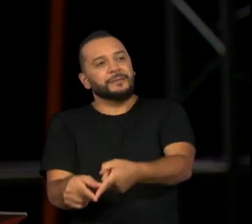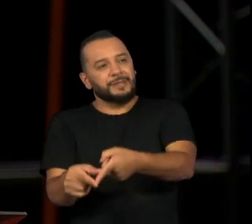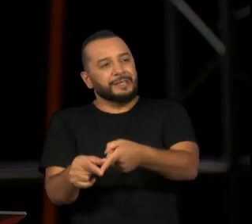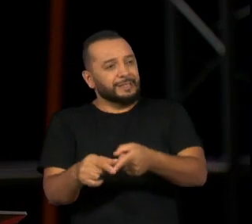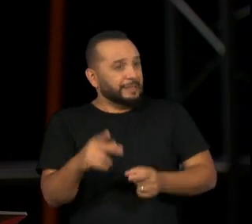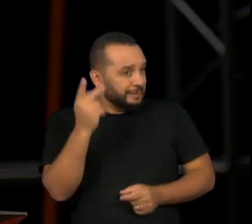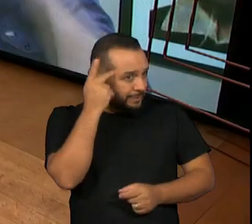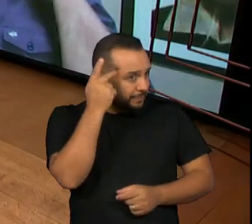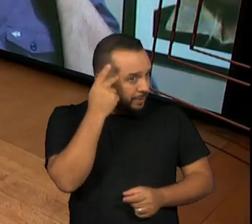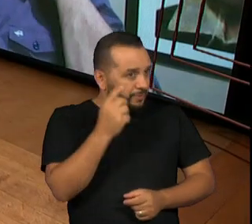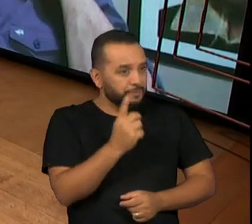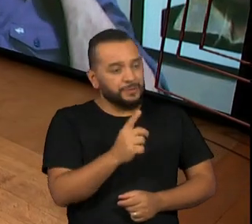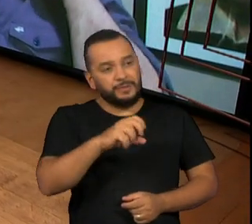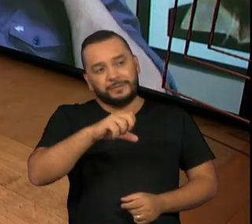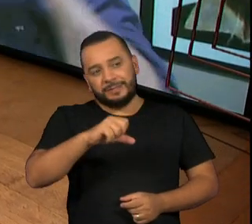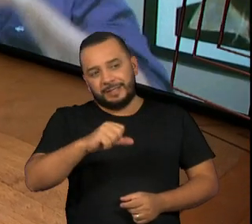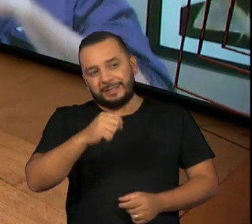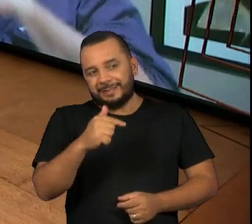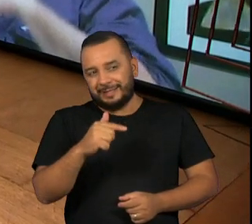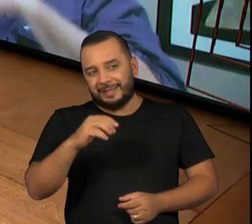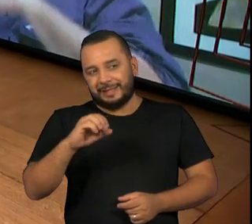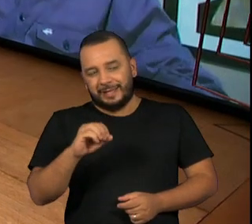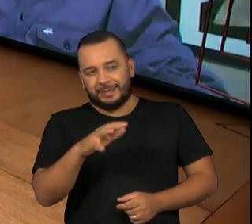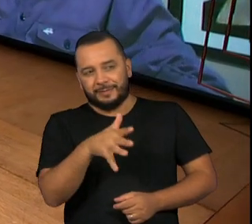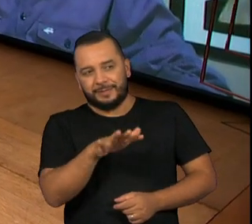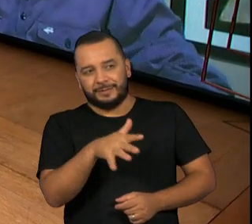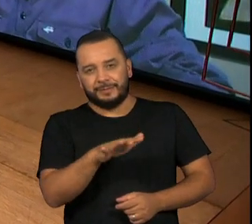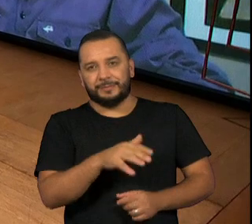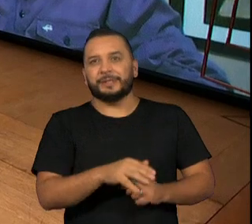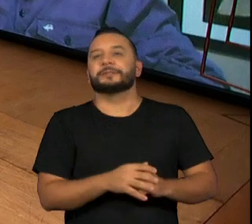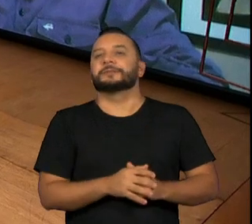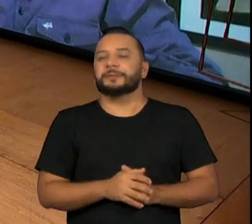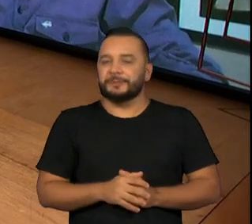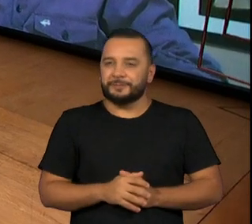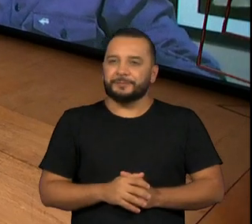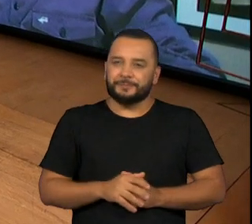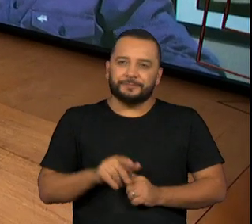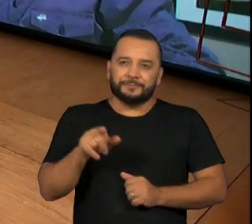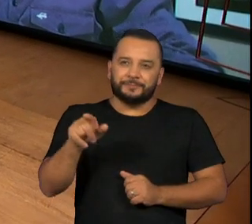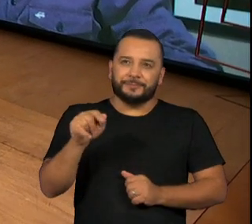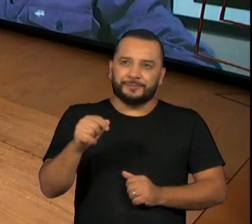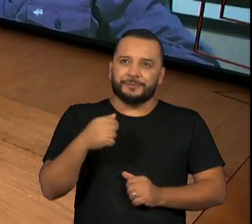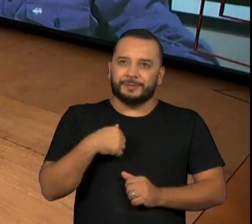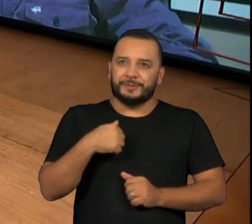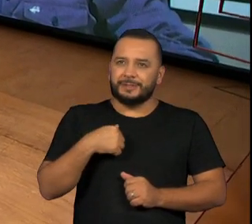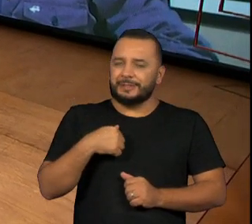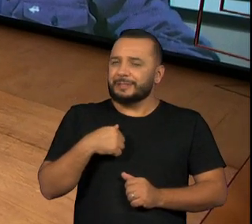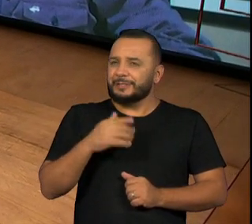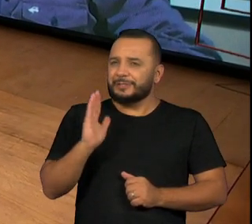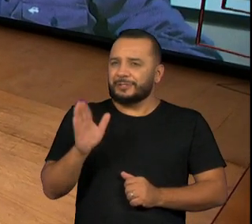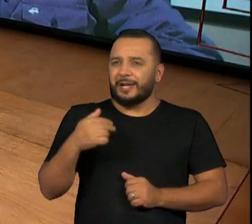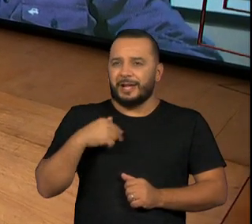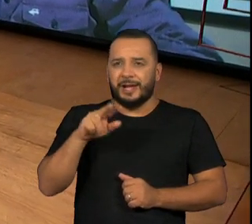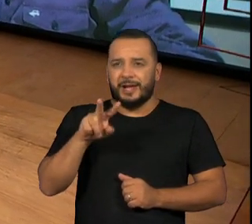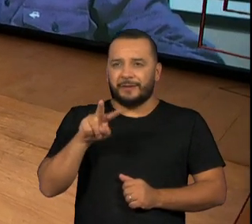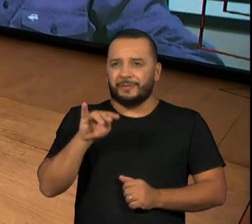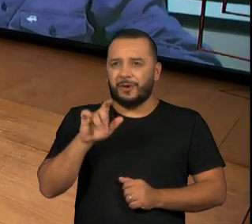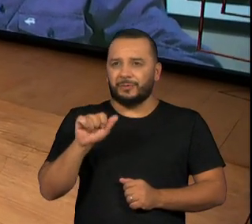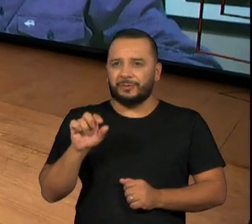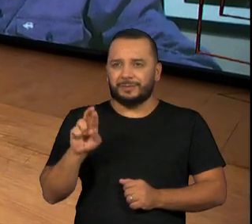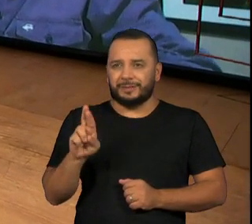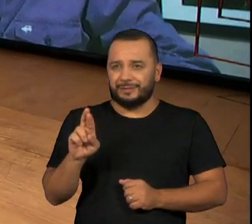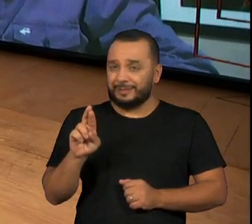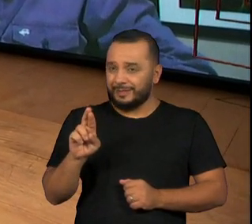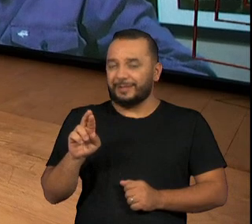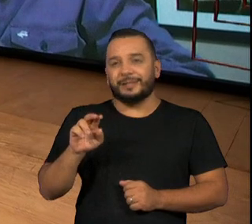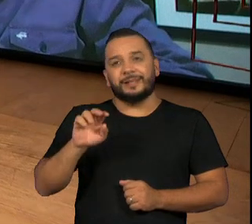70? Ah, é um pouco, para você ter uma ideia, quem é o alter ego aqui era o Boal. Ainda.